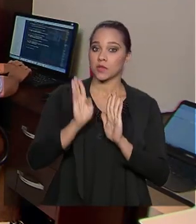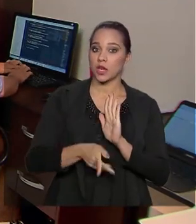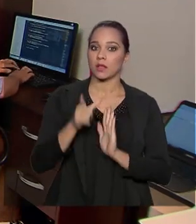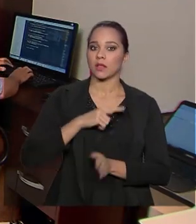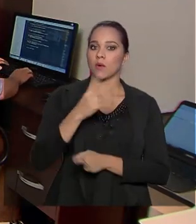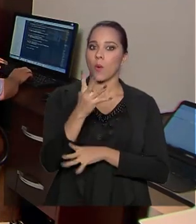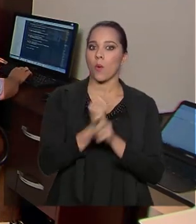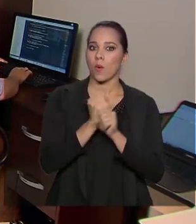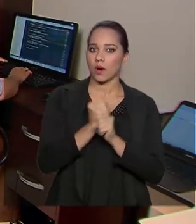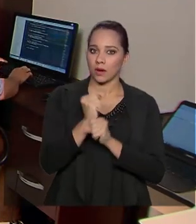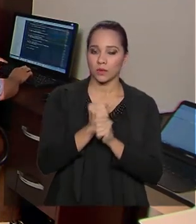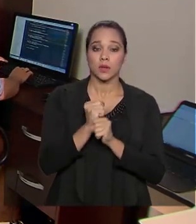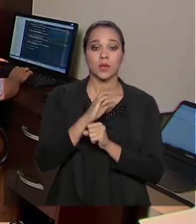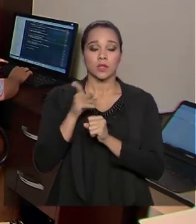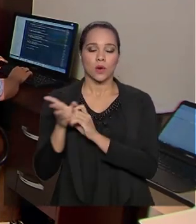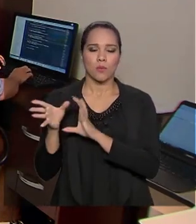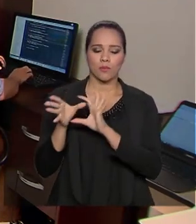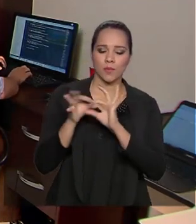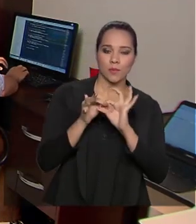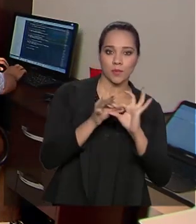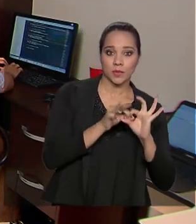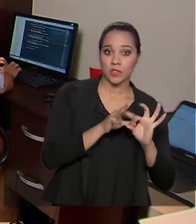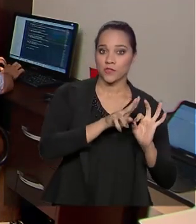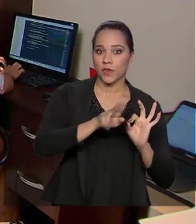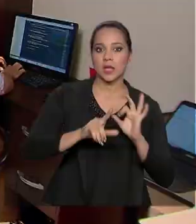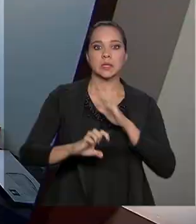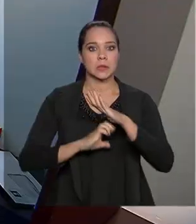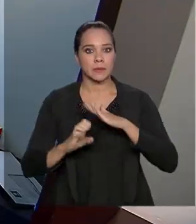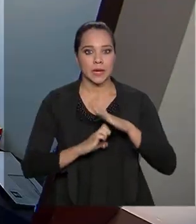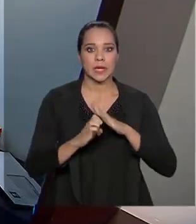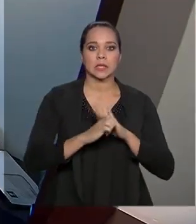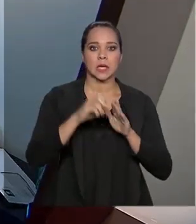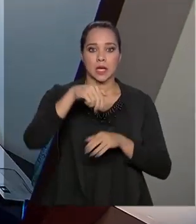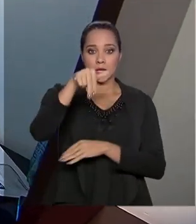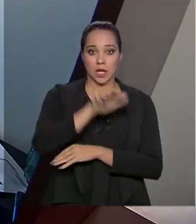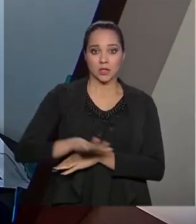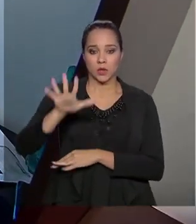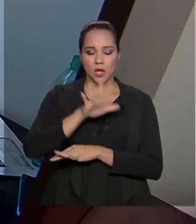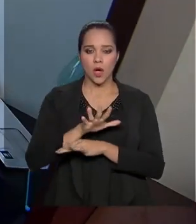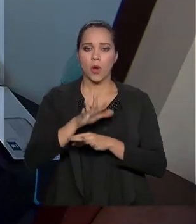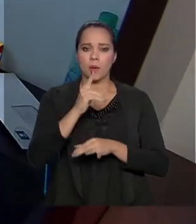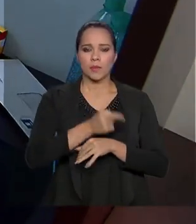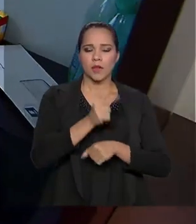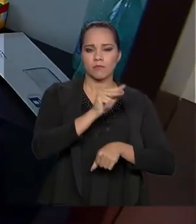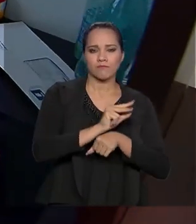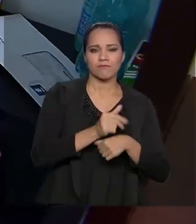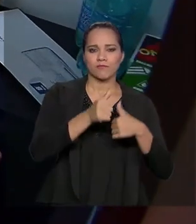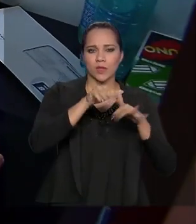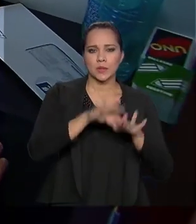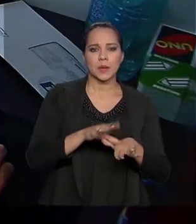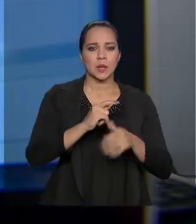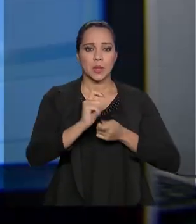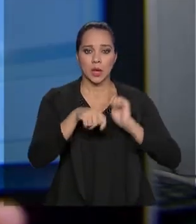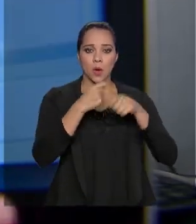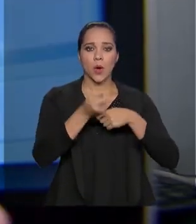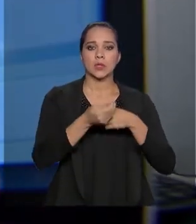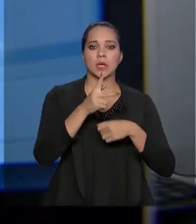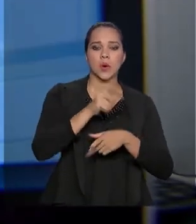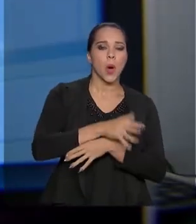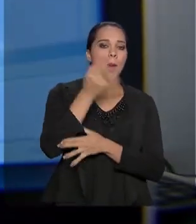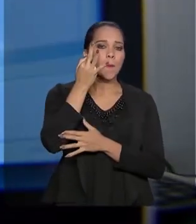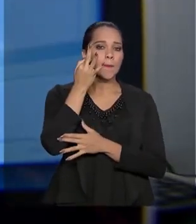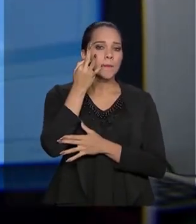quatro anos e já conectou diversas startups nacionais a incubadoras de negócios em cidades como Paris,